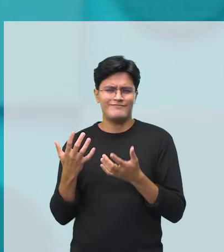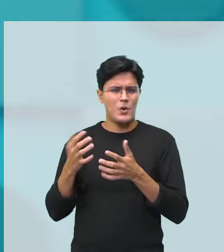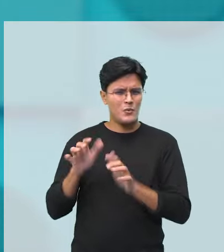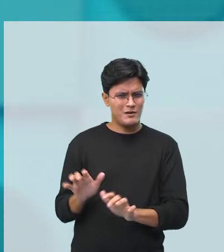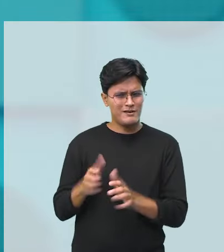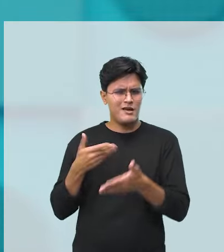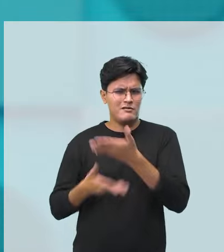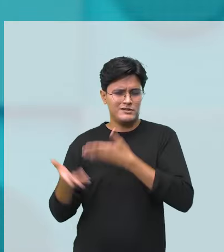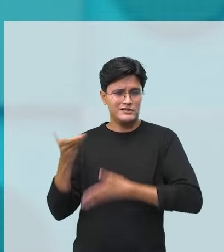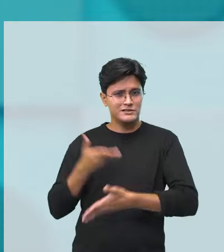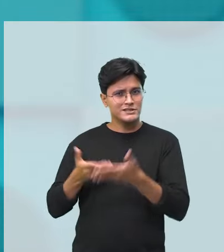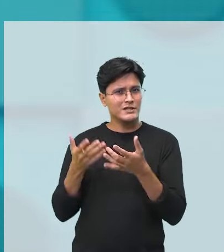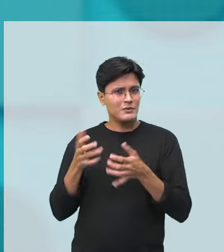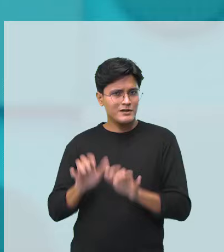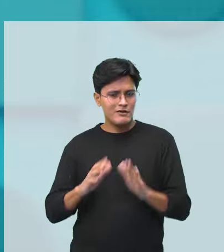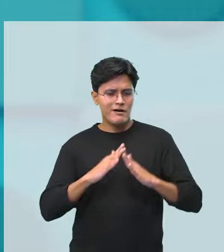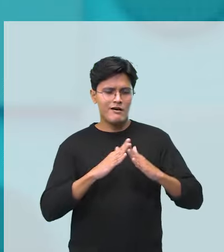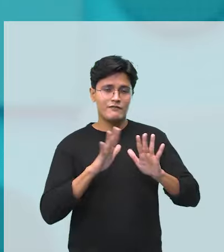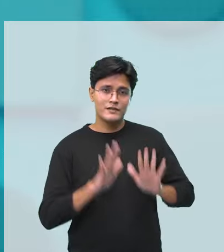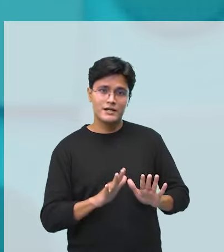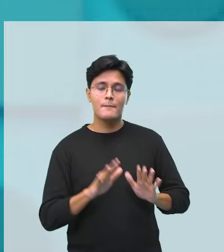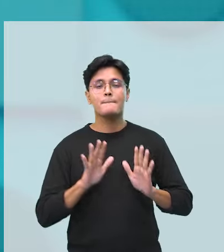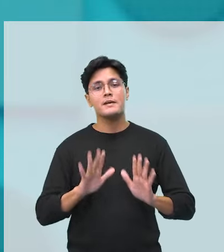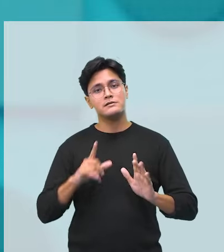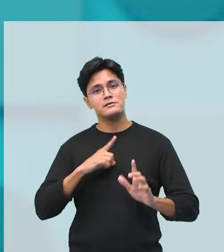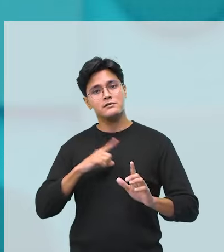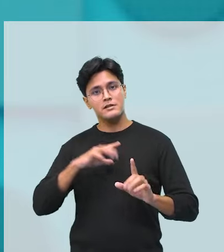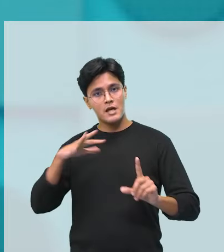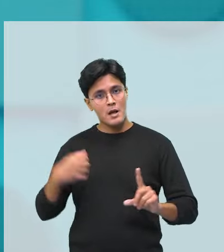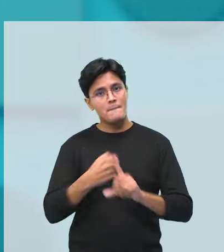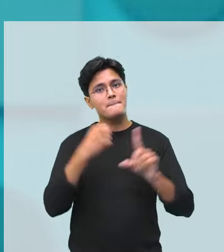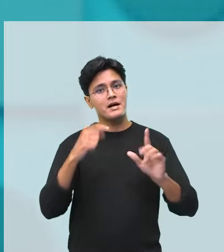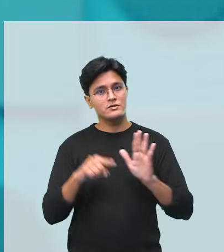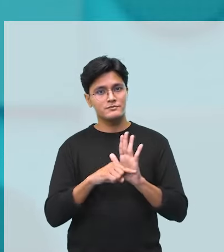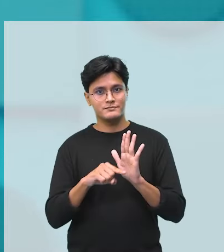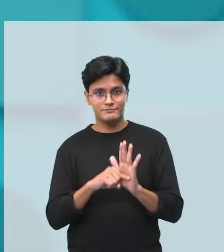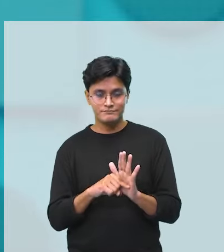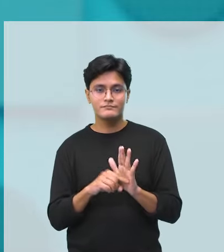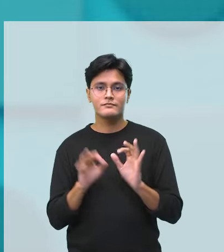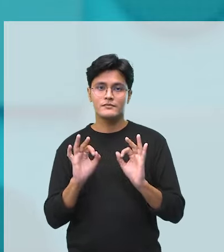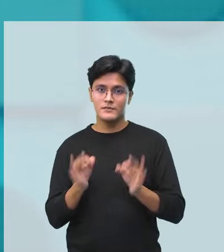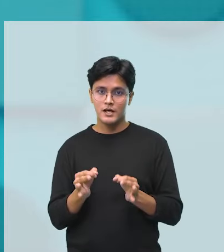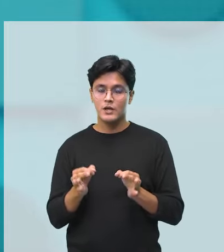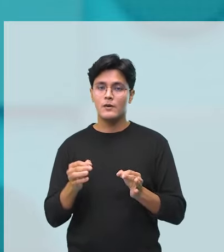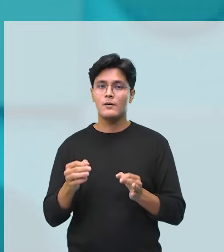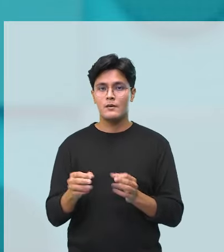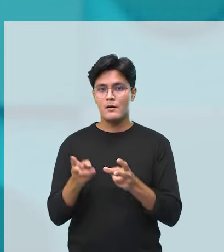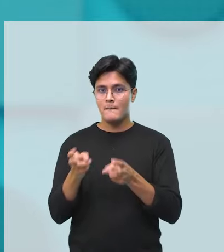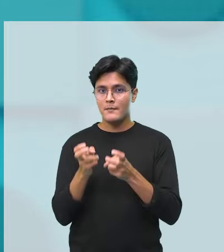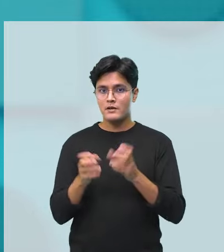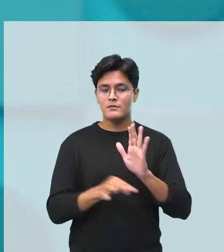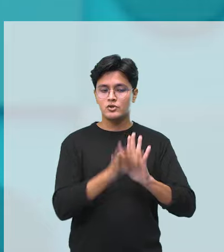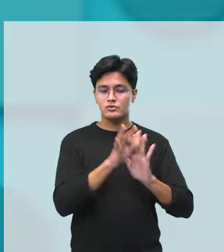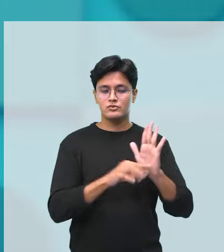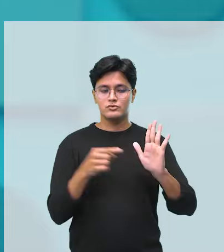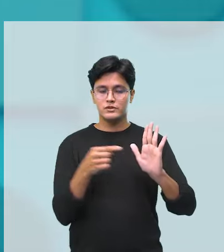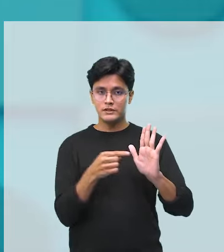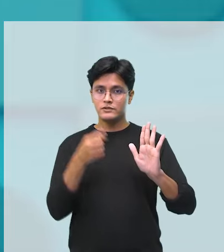tem um impacto na gente, a gente nem percebe. Vocês perceberam que lá no texto está falando que pode causar